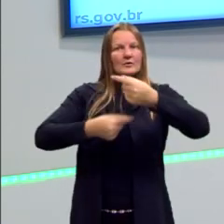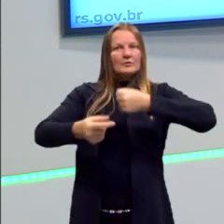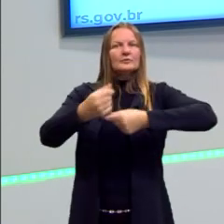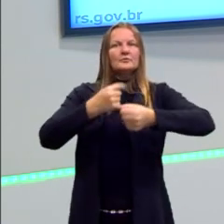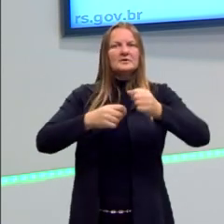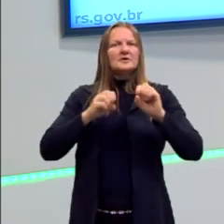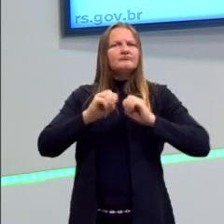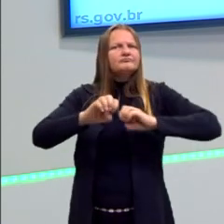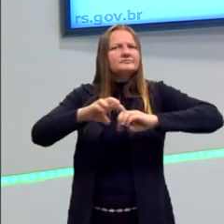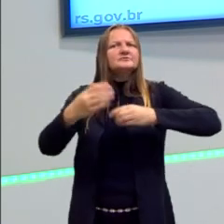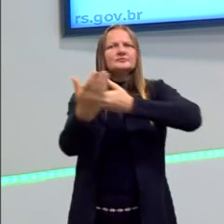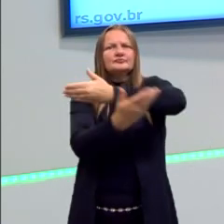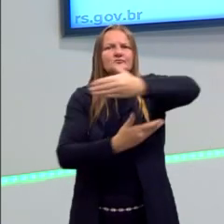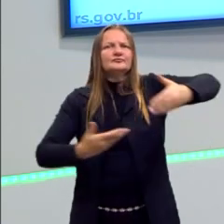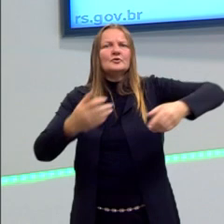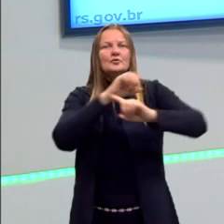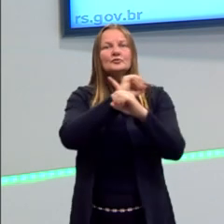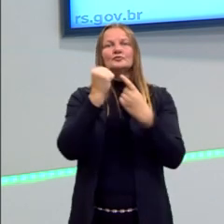educacionais,